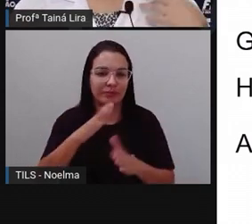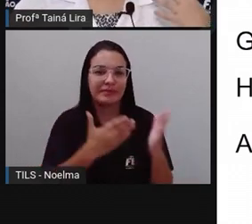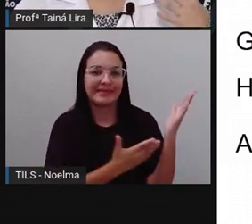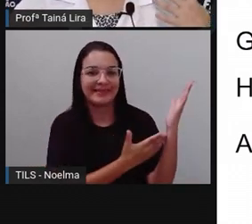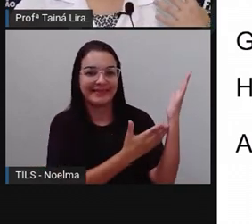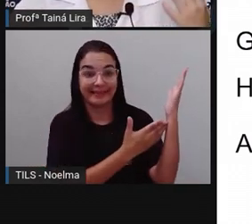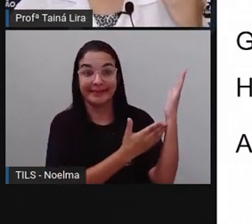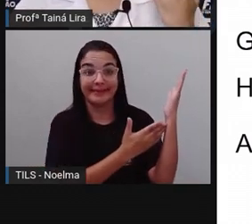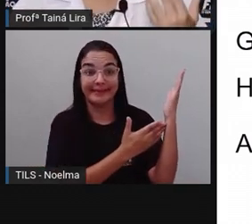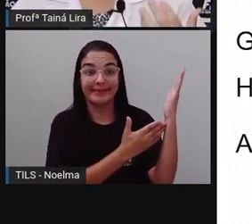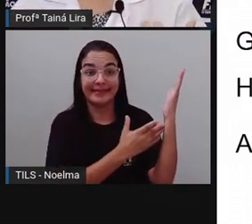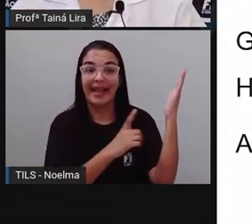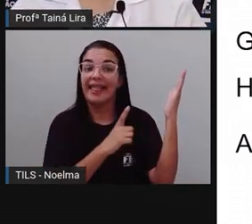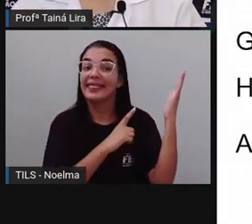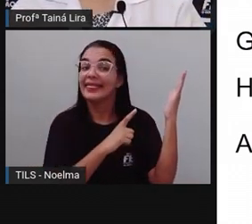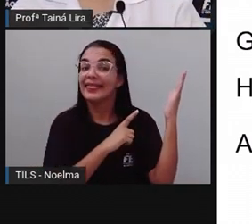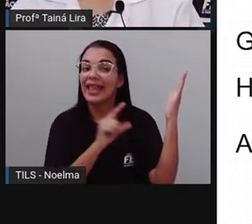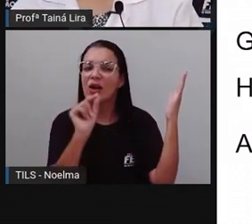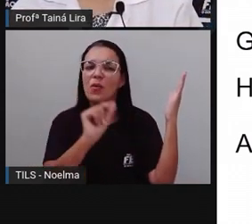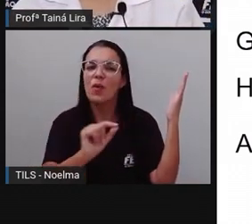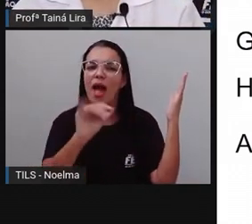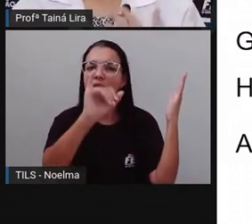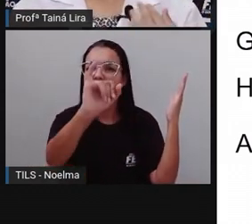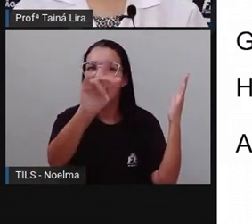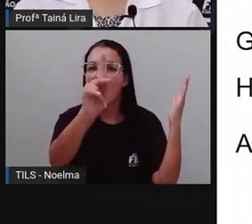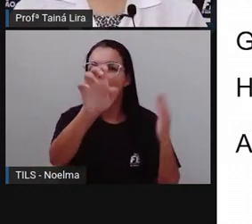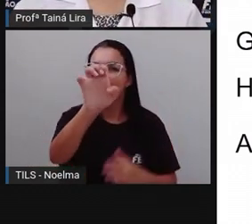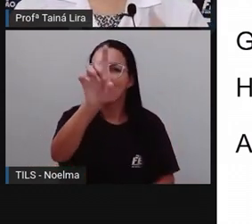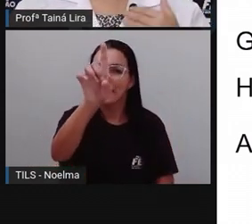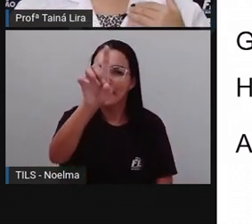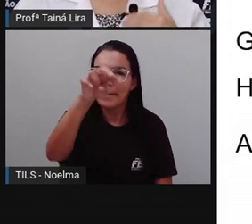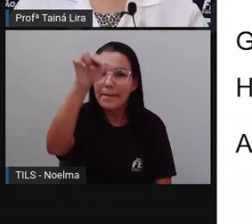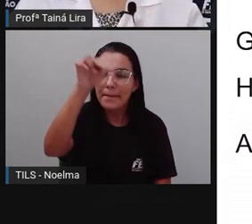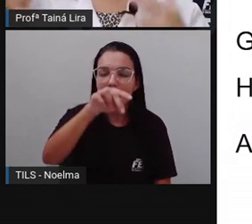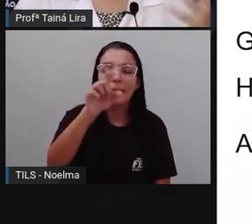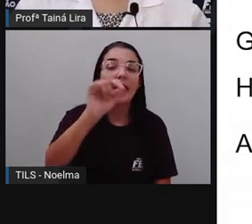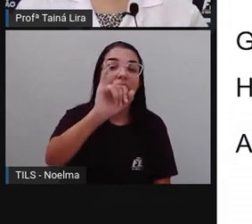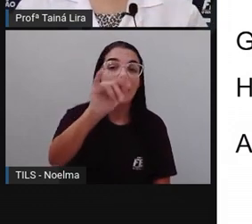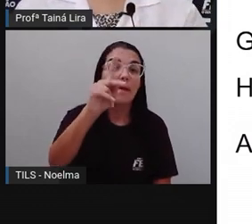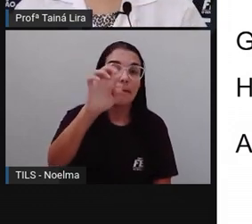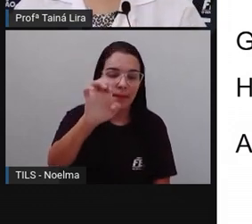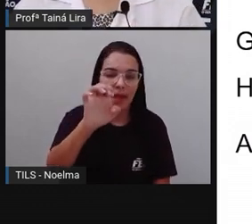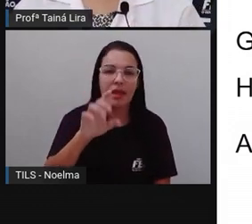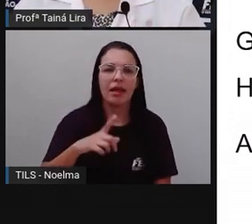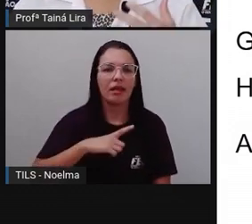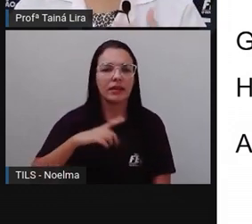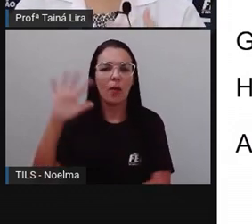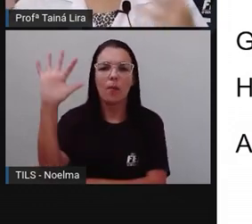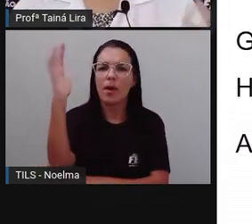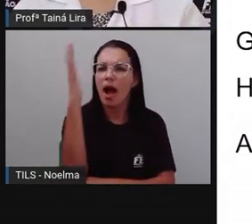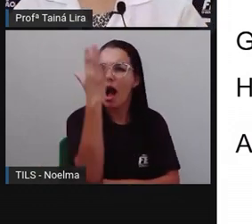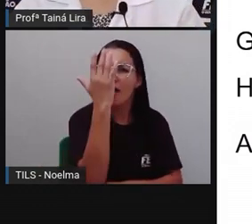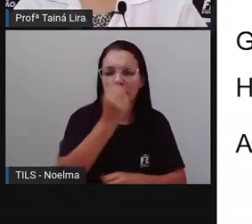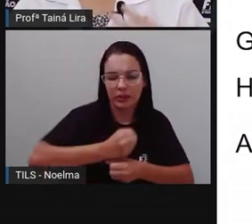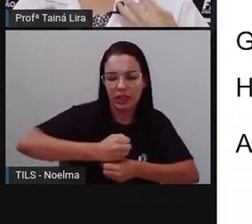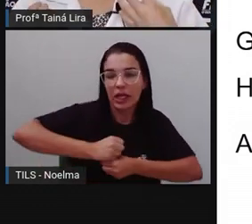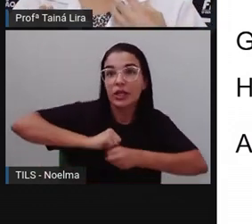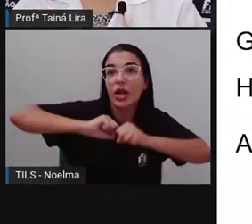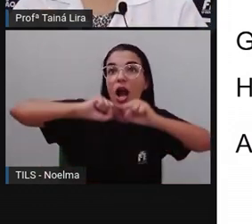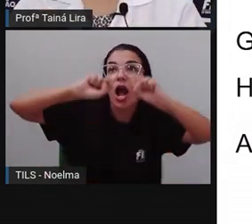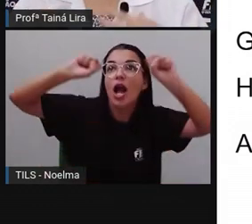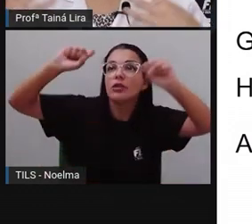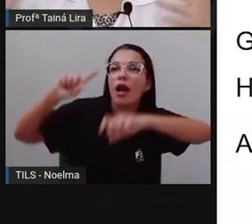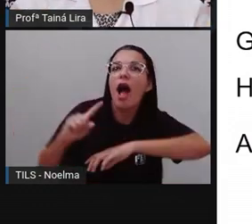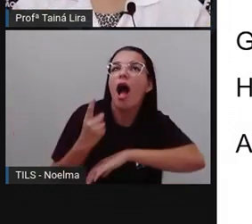Então, eu trouxe, né? O ipê, pra vocês verem, Que é uma árvore, né? Que é uma árvore muito grande. Algumas